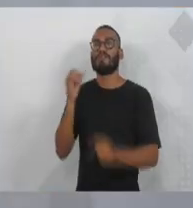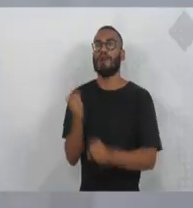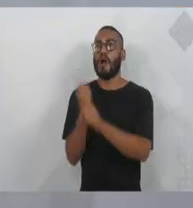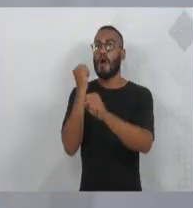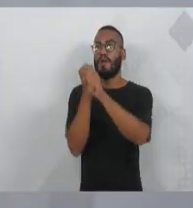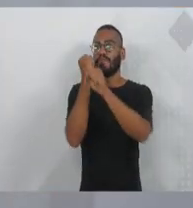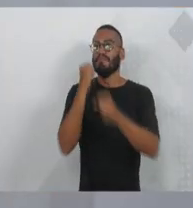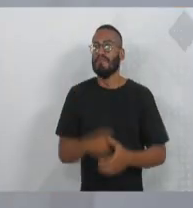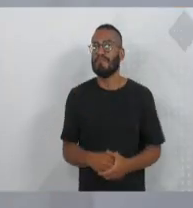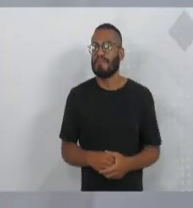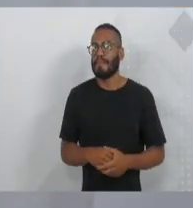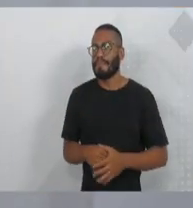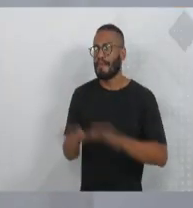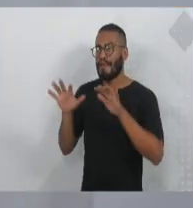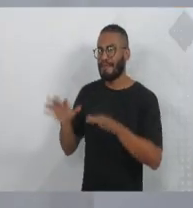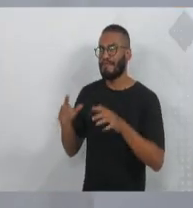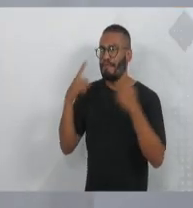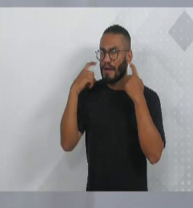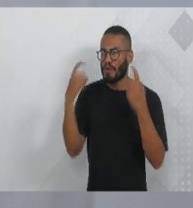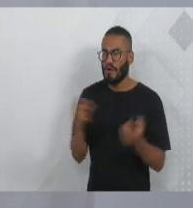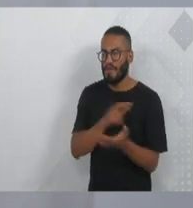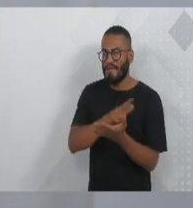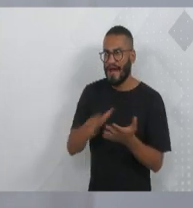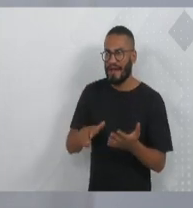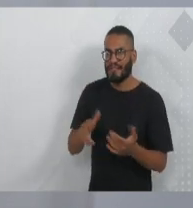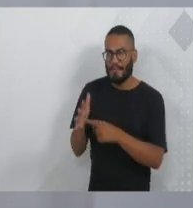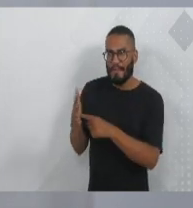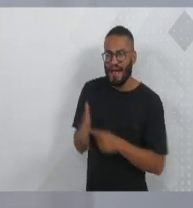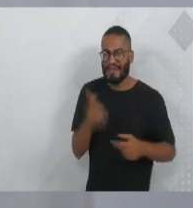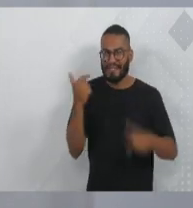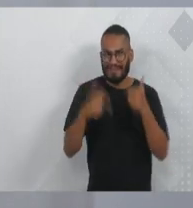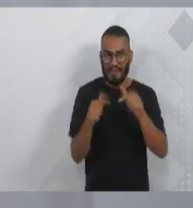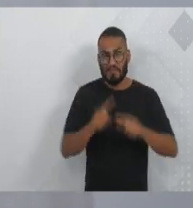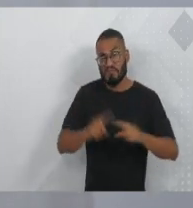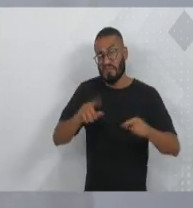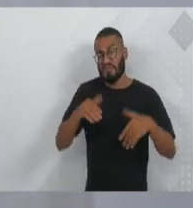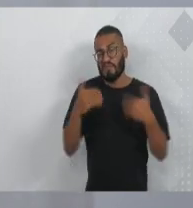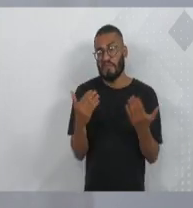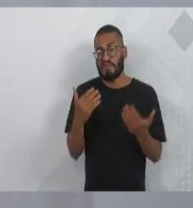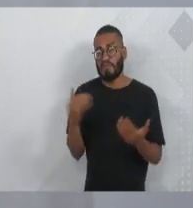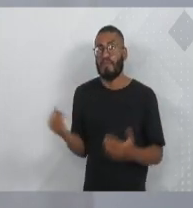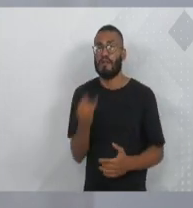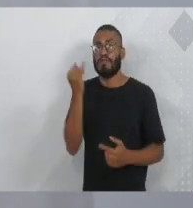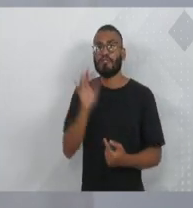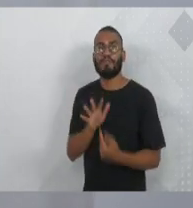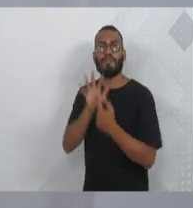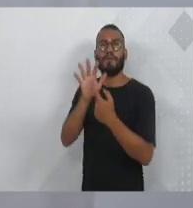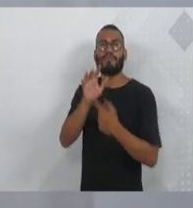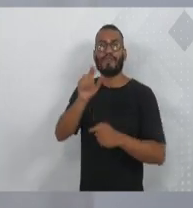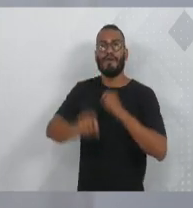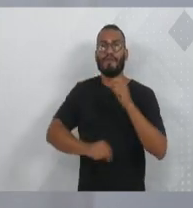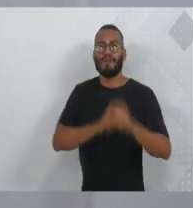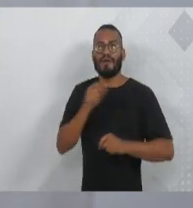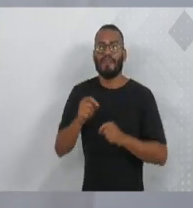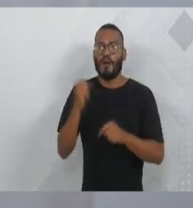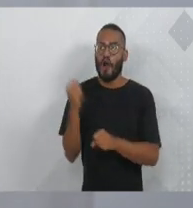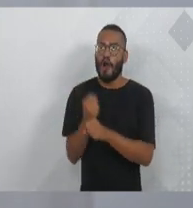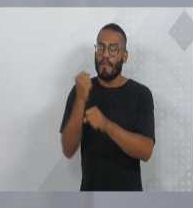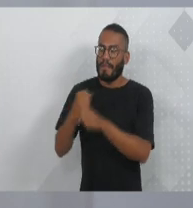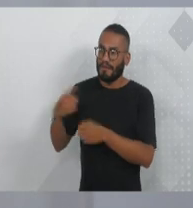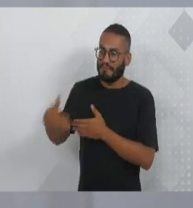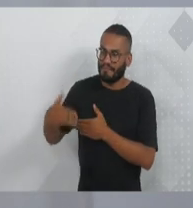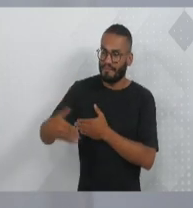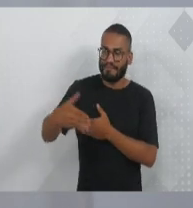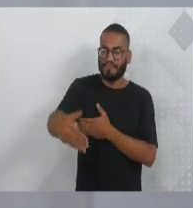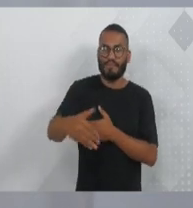É isso aí, bastante barulho, várias máquinas trabalhando ali, mas, enfim, importante é mostrar ali, prestar conta da obra em andamento, mais uma